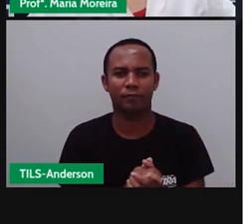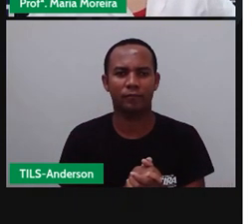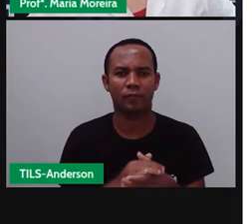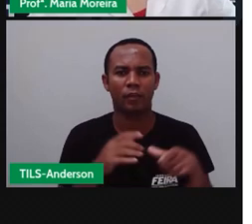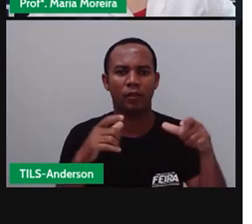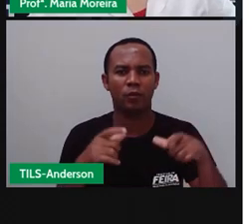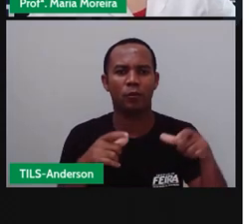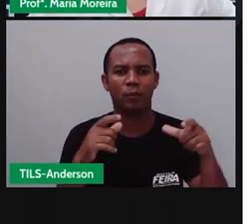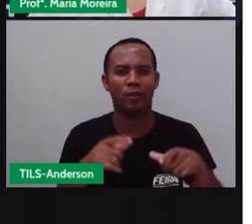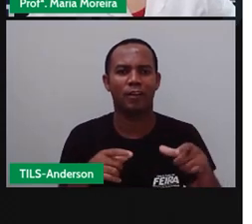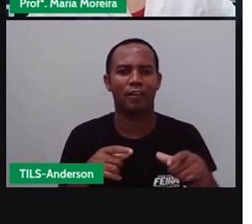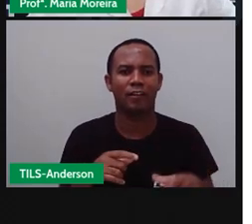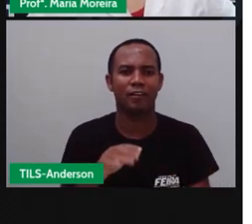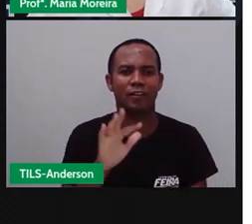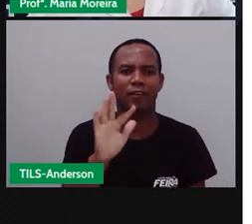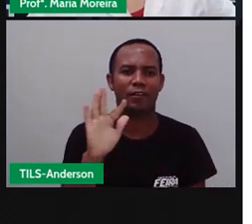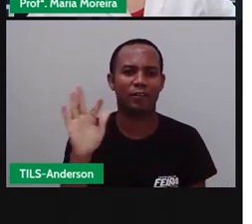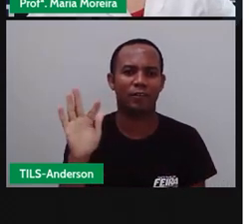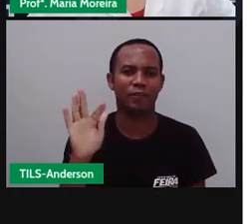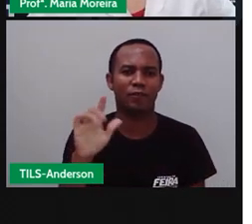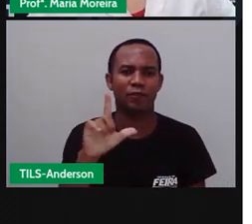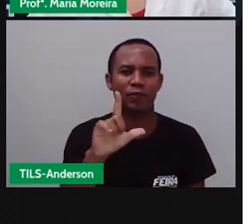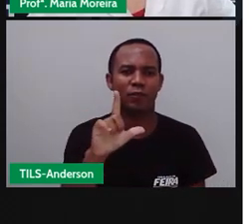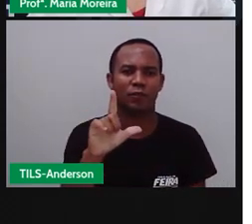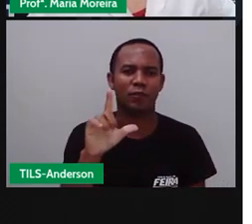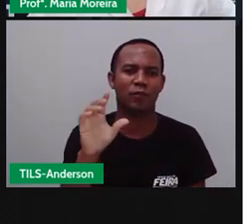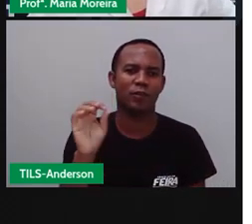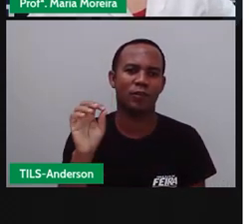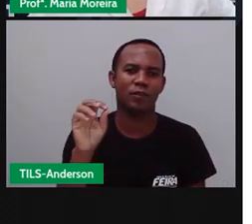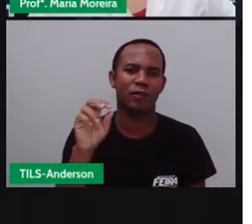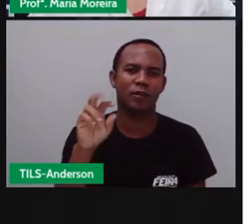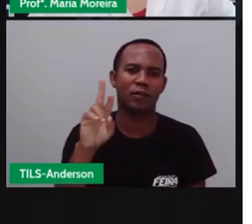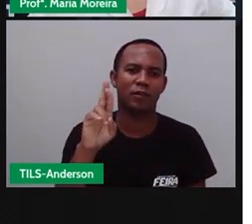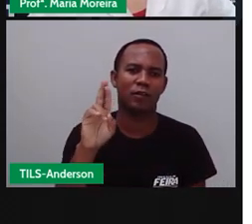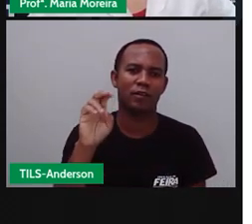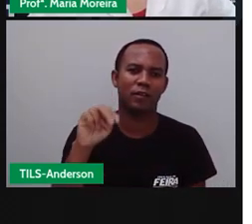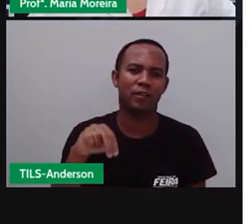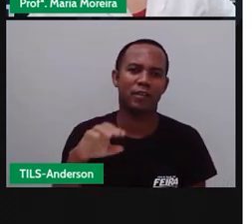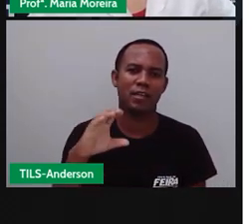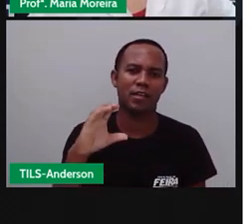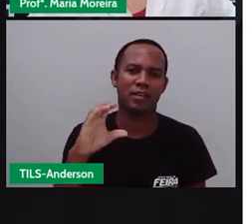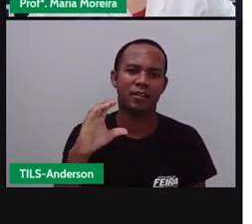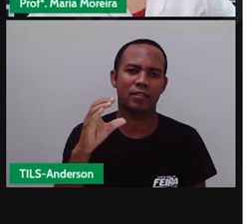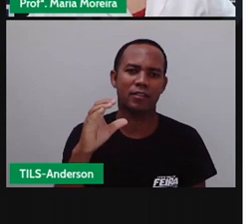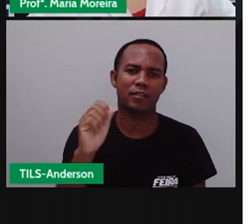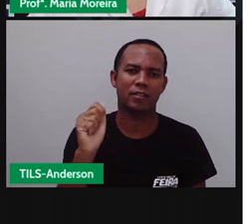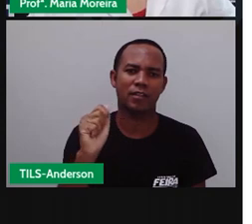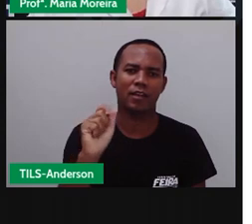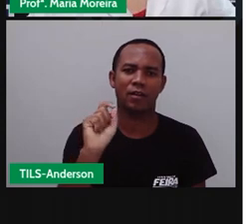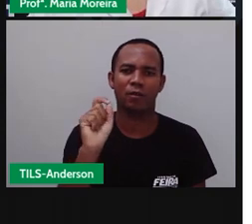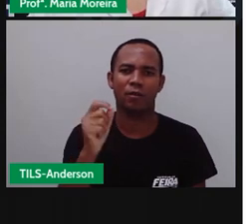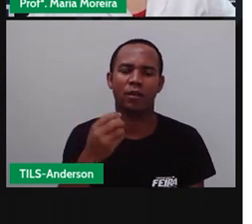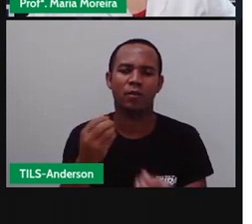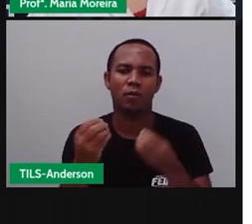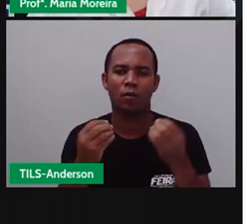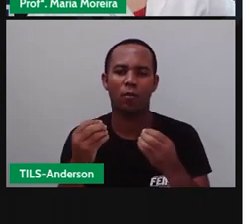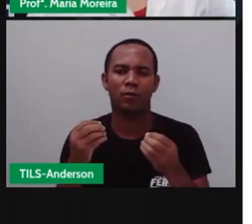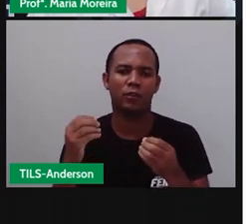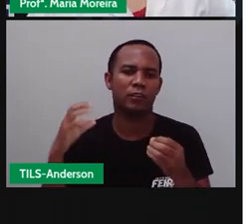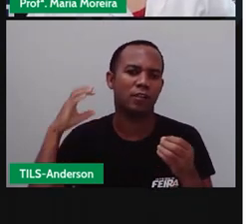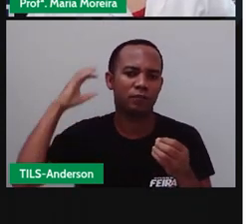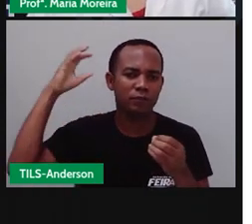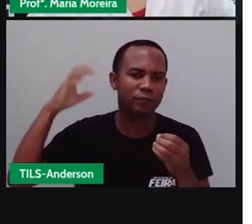Em Florença, os triunfos e carros alegóricos, né? Eram acompanhados ao som de